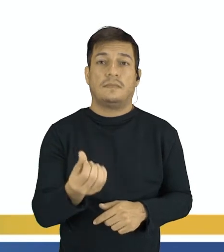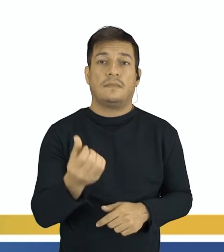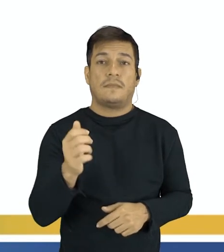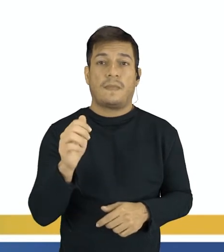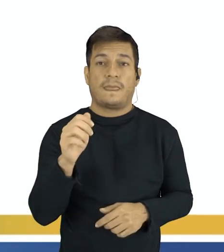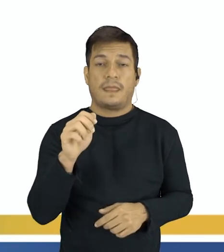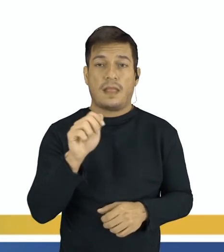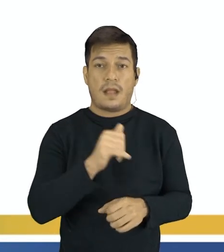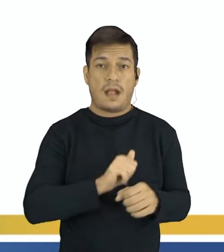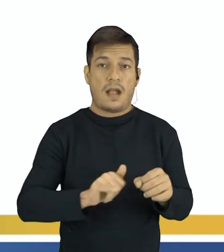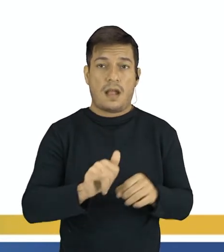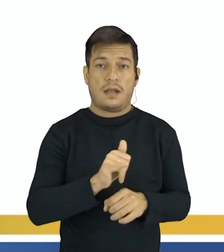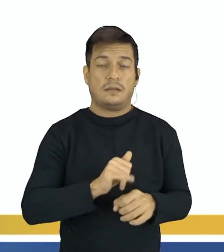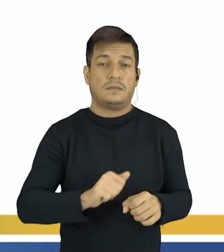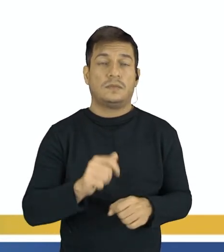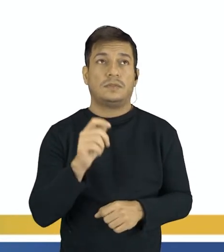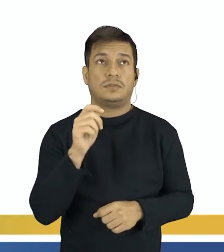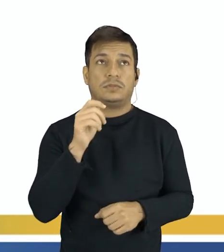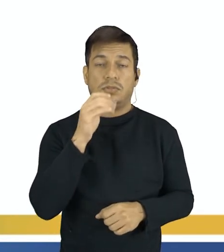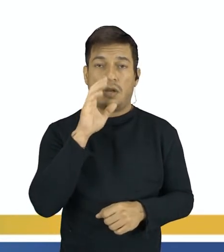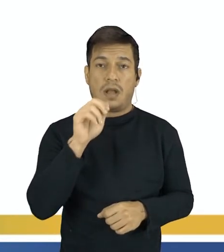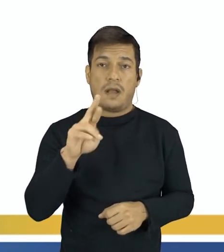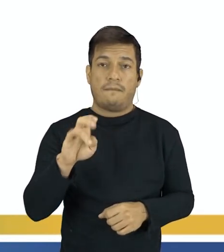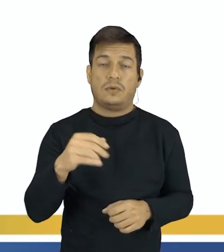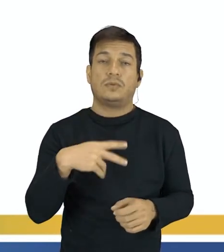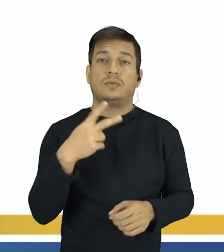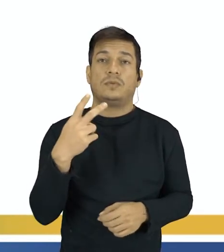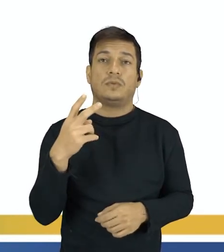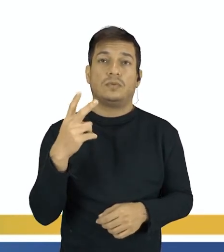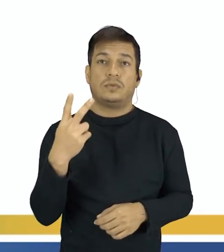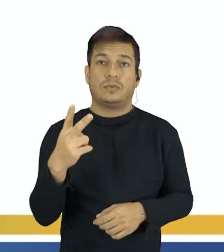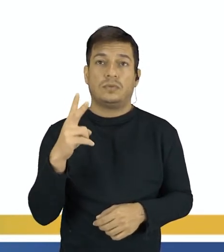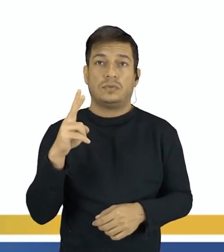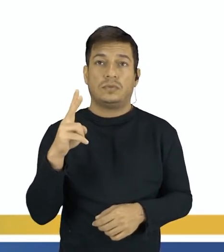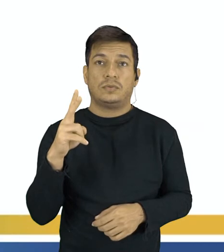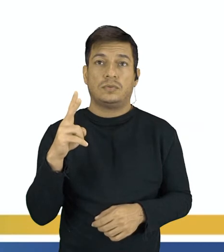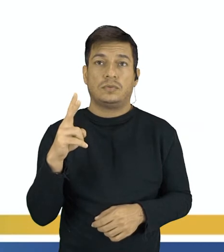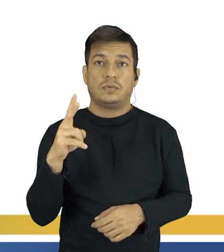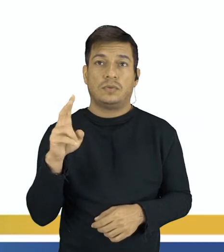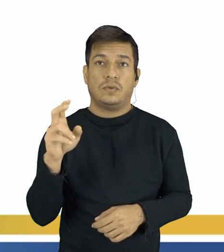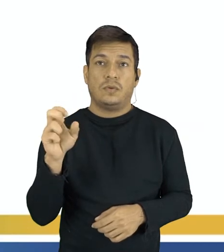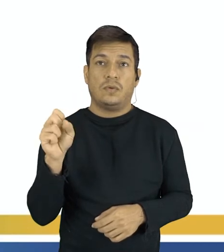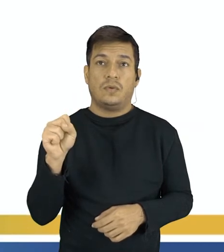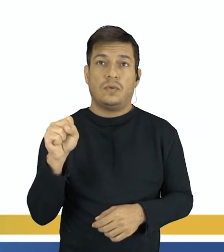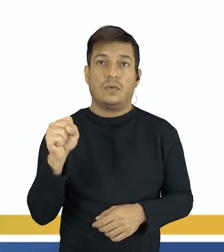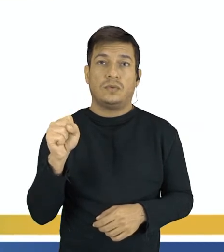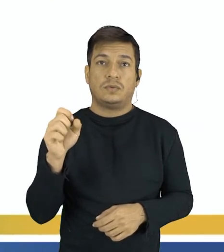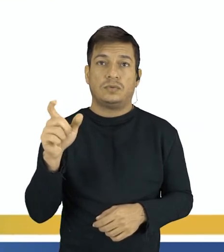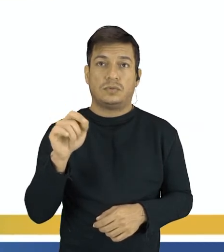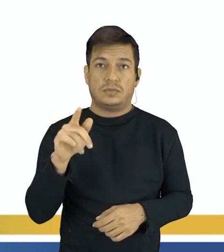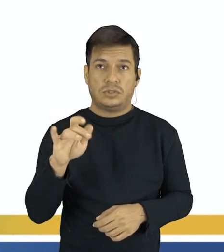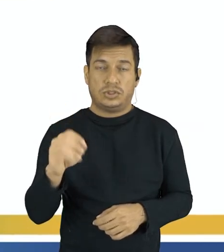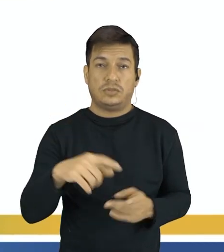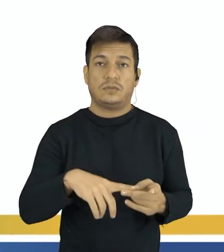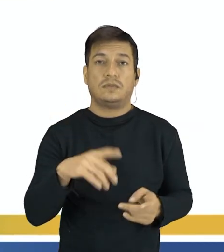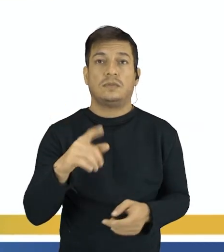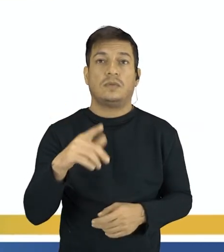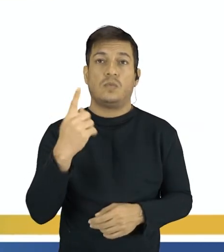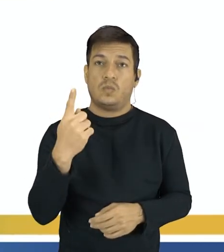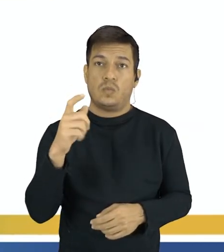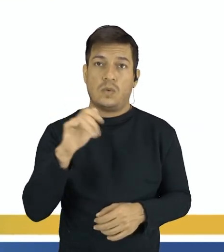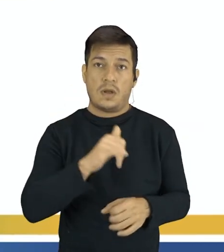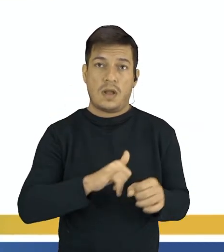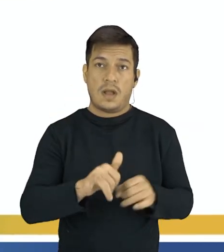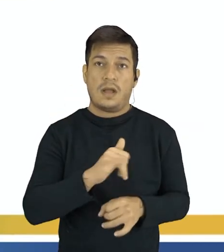carbono, doze de hidrogênio e oito de oxigênio. Já nos produtos, a gente vai ter um átomo de carbono,